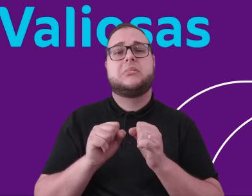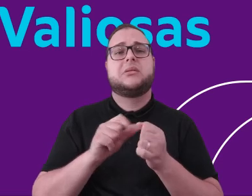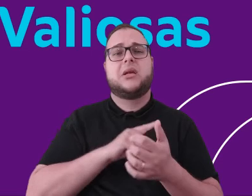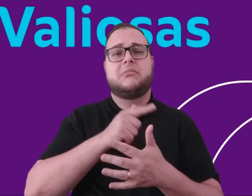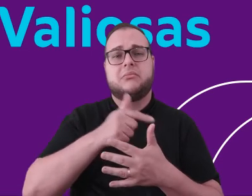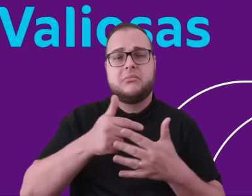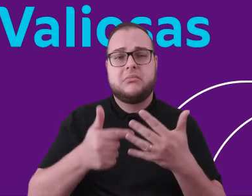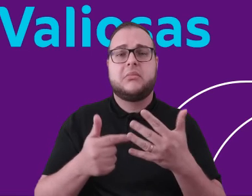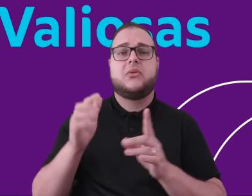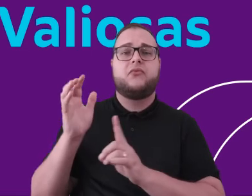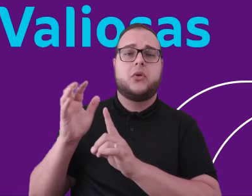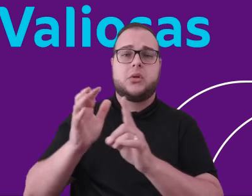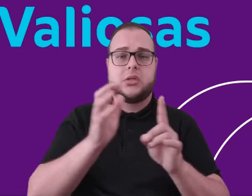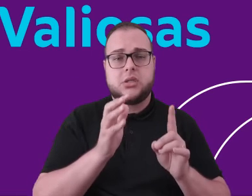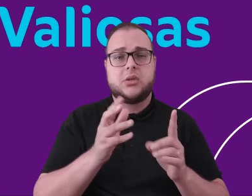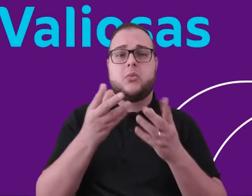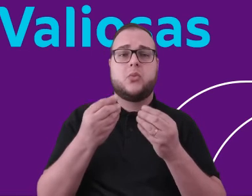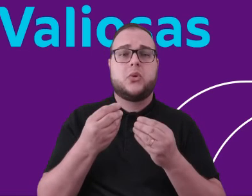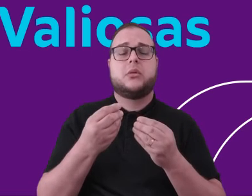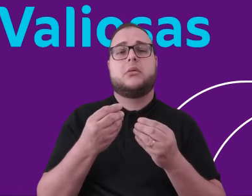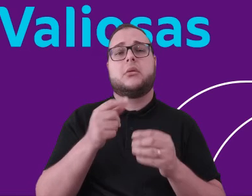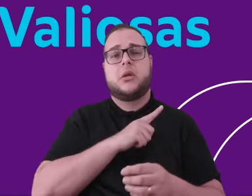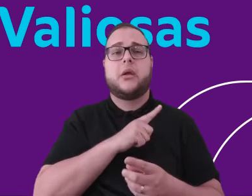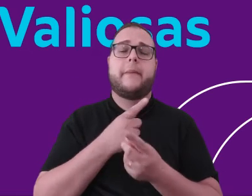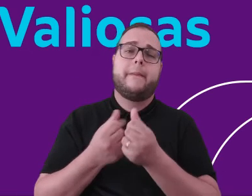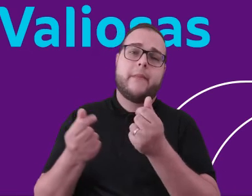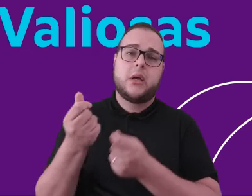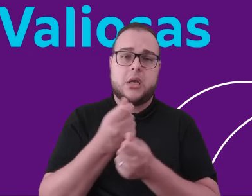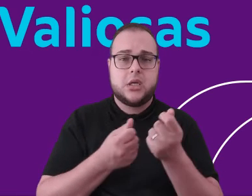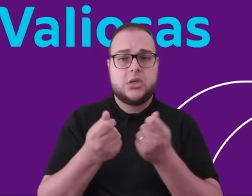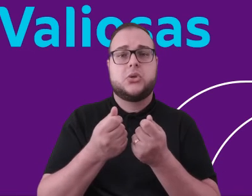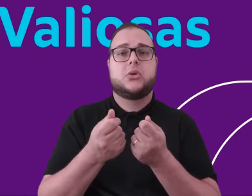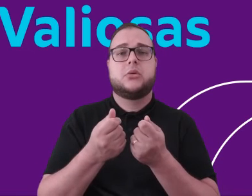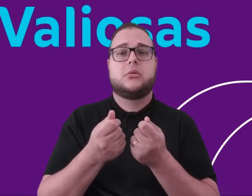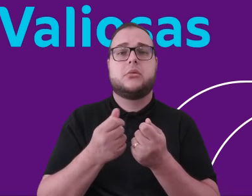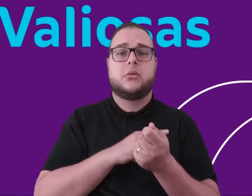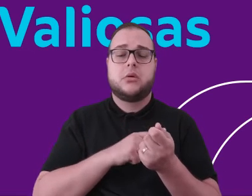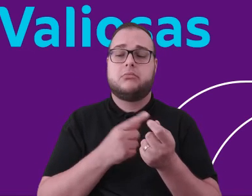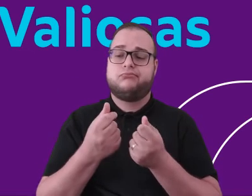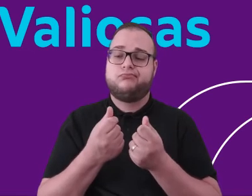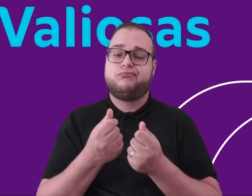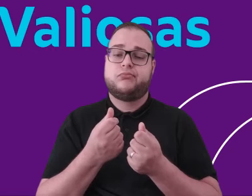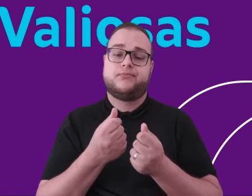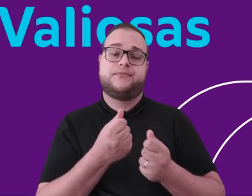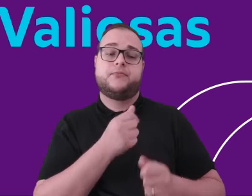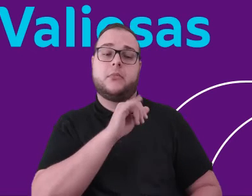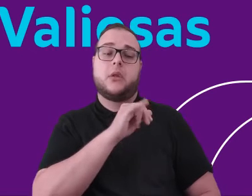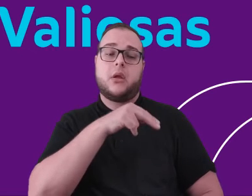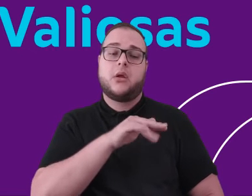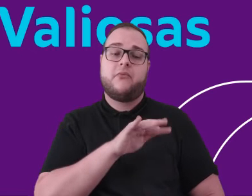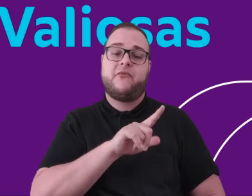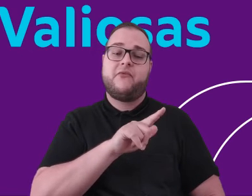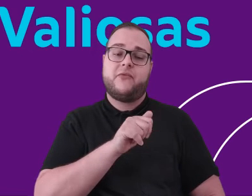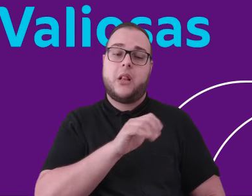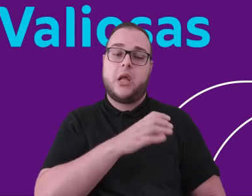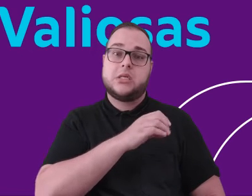insumos, especificamente, impactou demais a indústria. Falando em preços, consequência disso, você tem uma inflação de custos, de um lado, e do